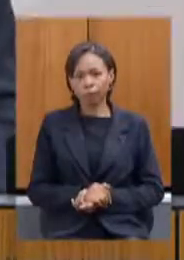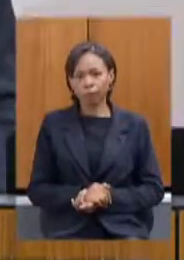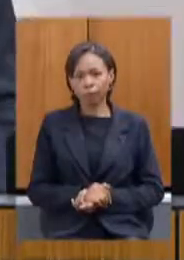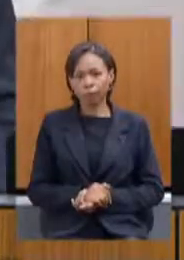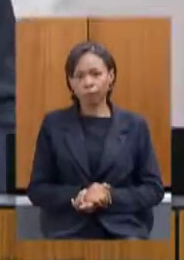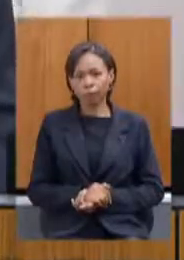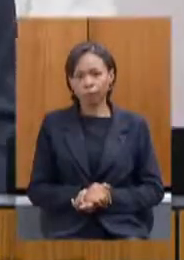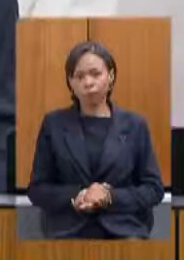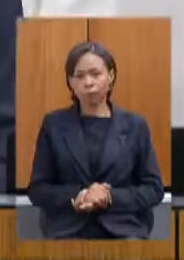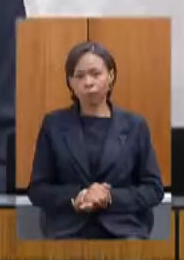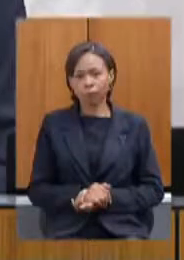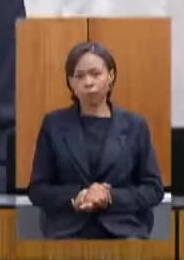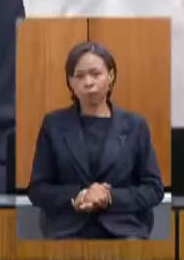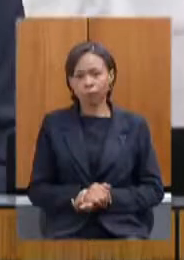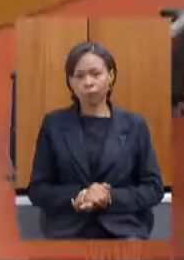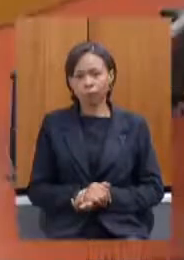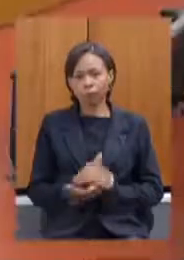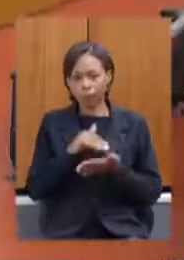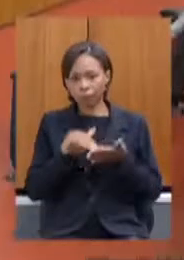secretário microfone